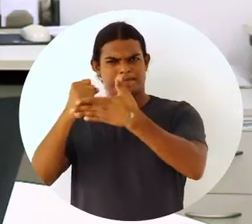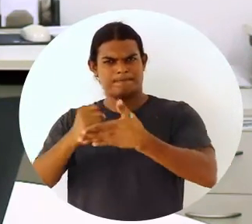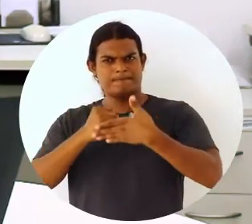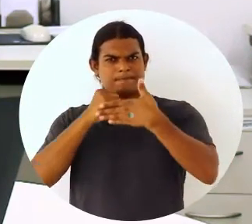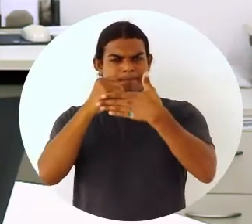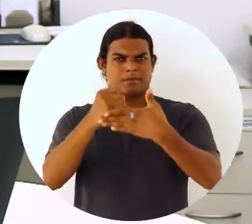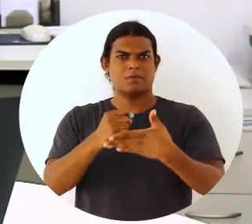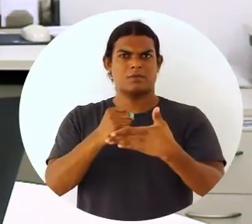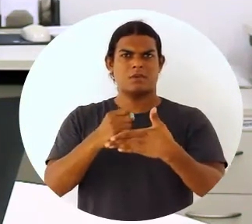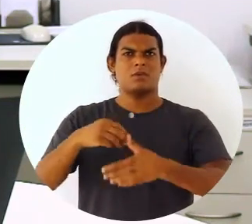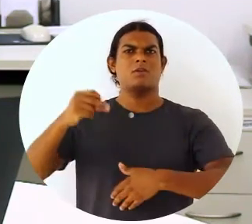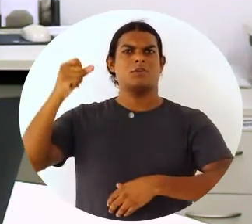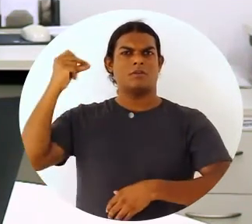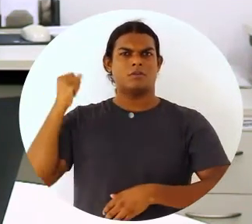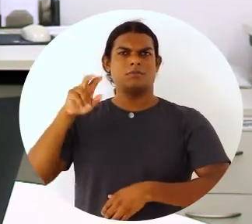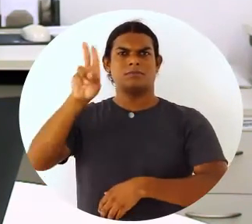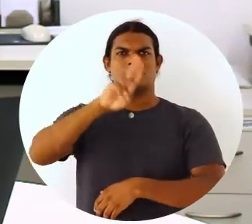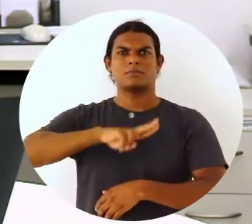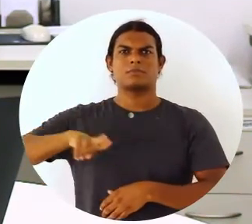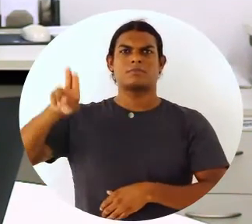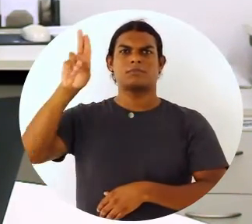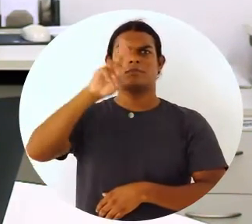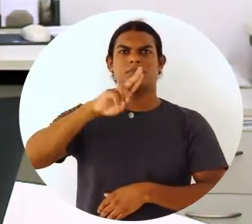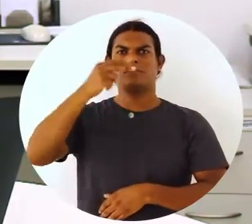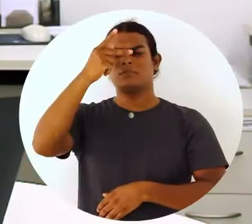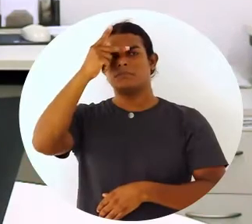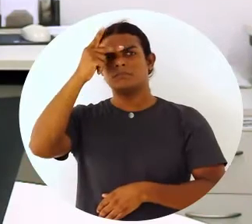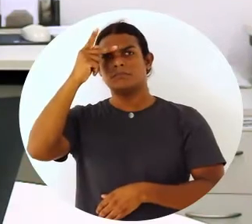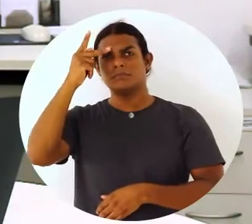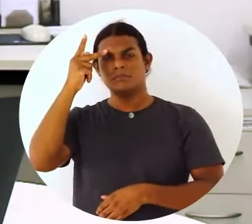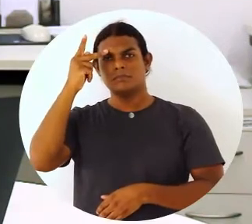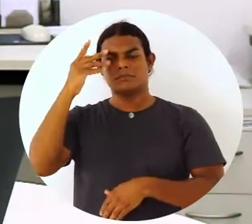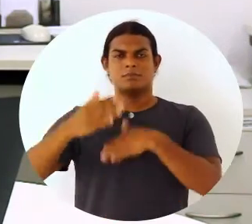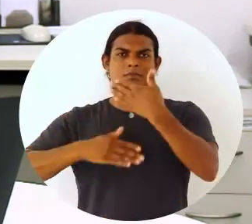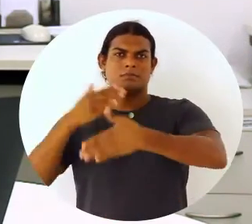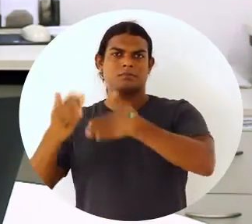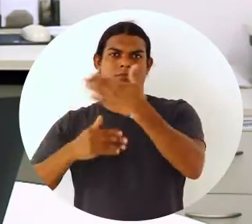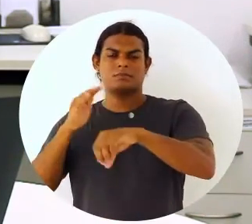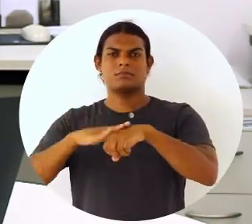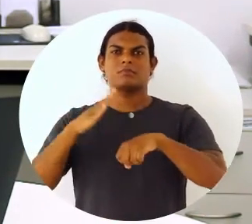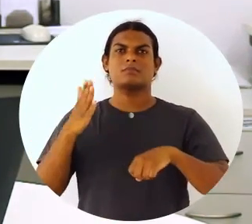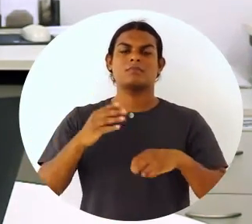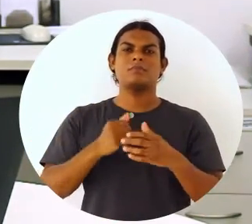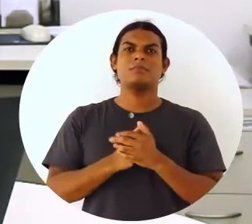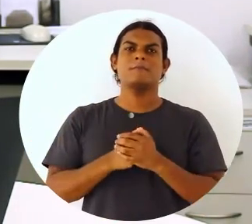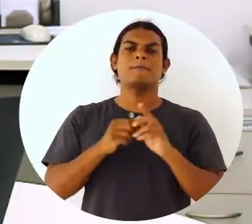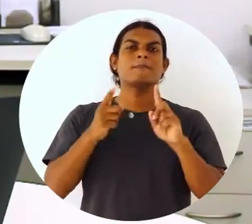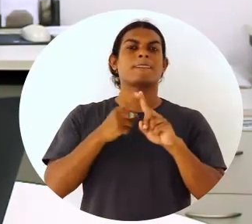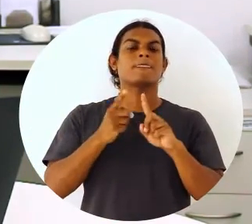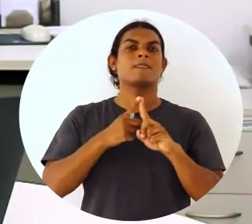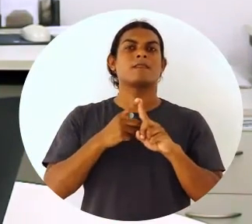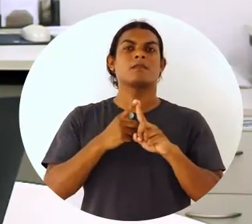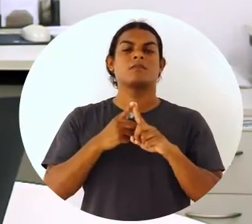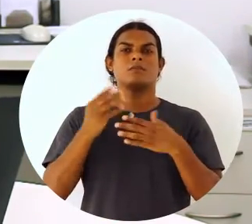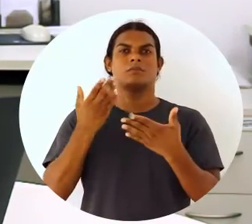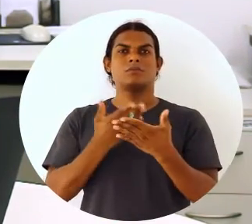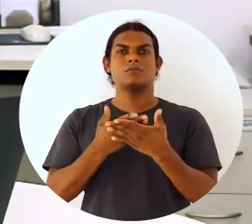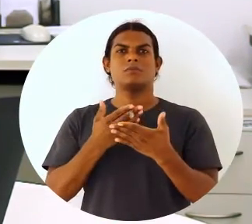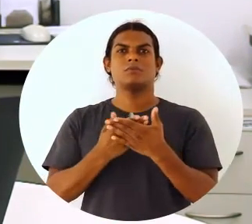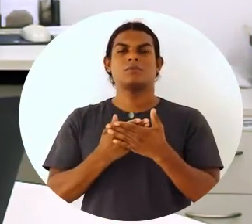um mote para fazer com que os indivíduos pudessem se dedicar mais a esse processo. Na competência 1 nós vimos que nas